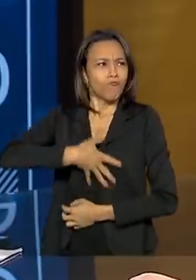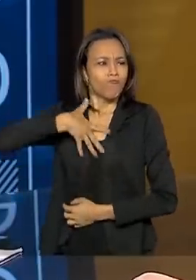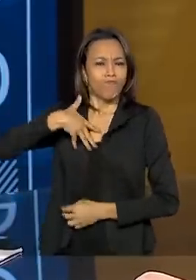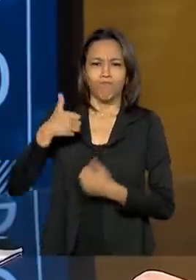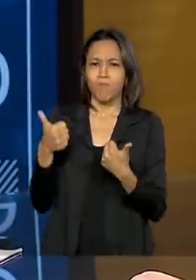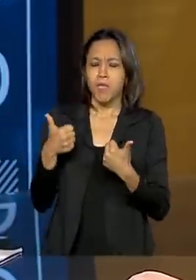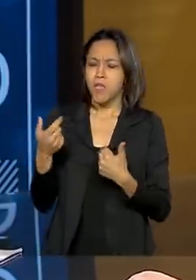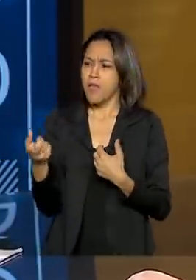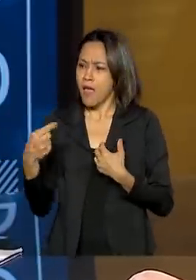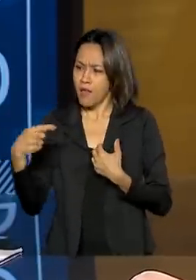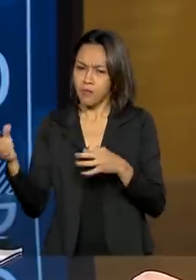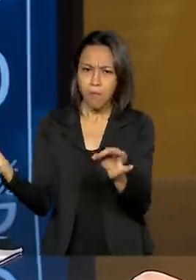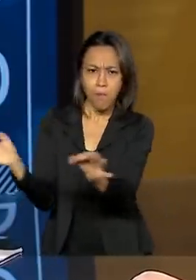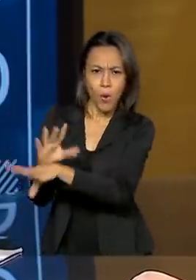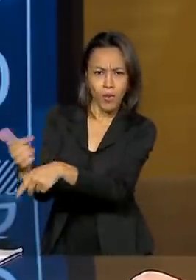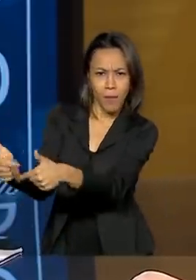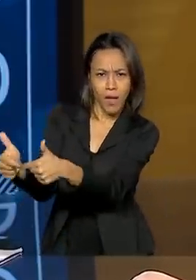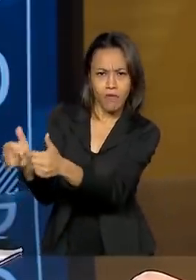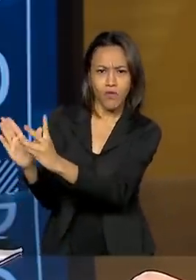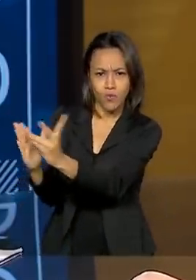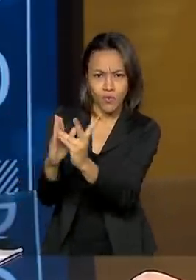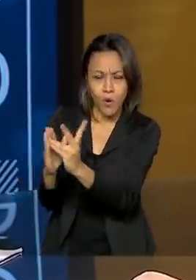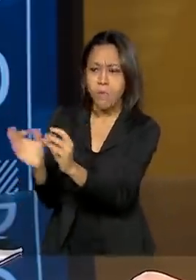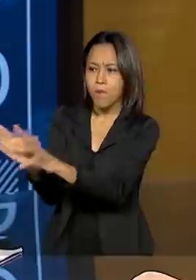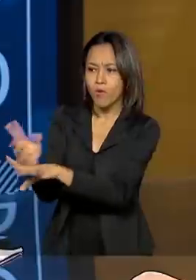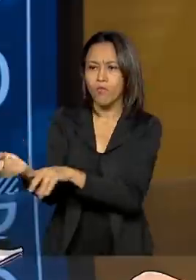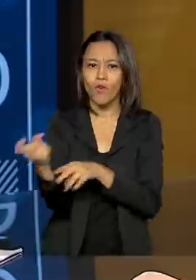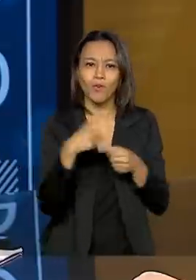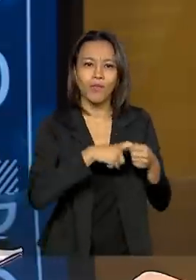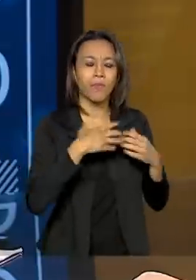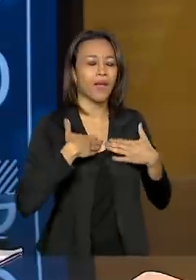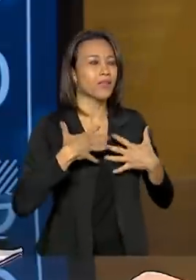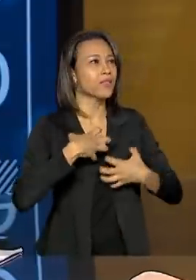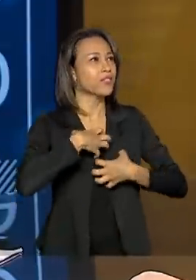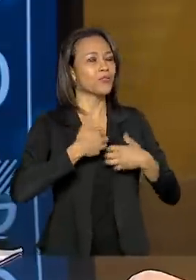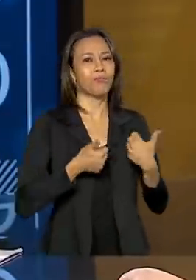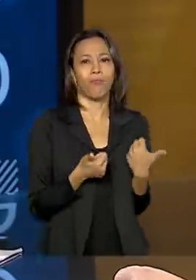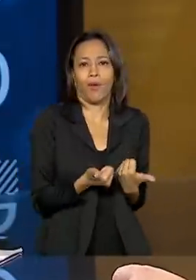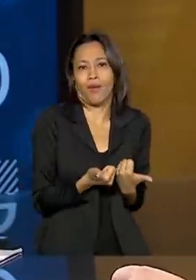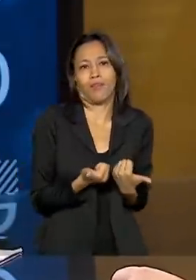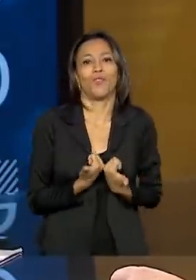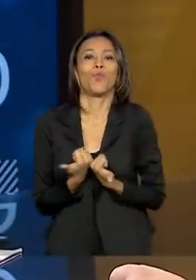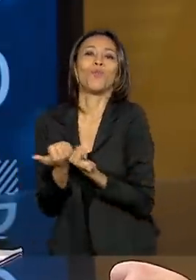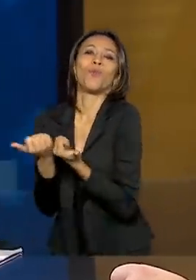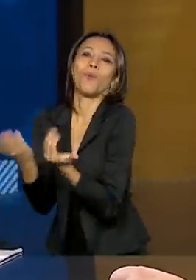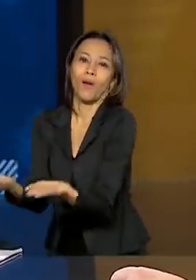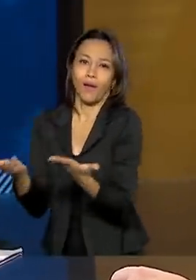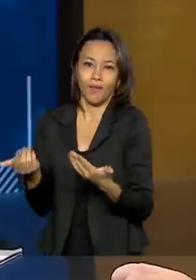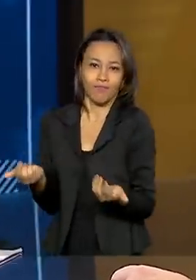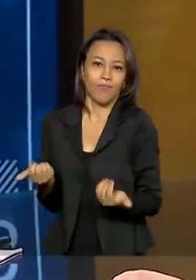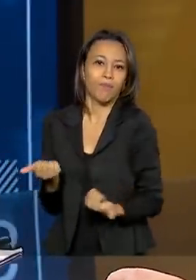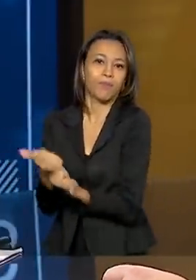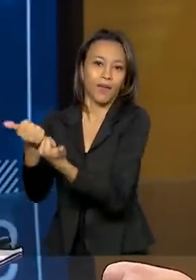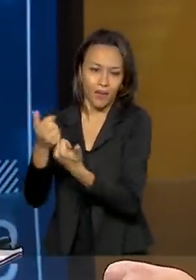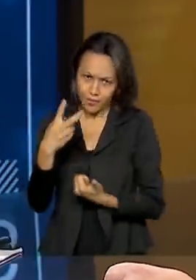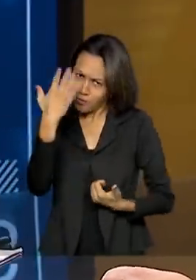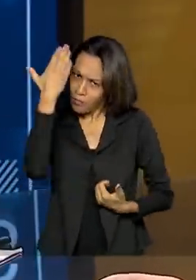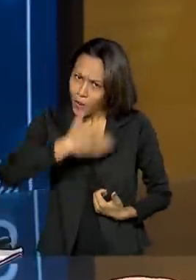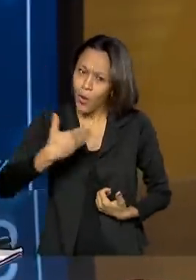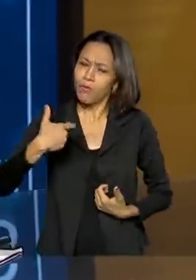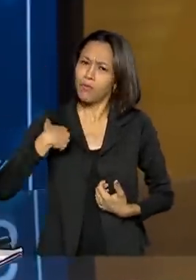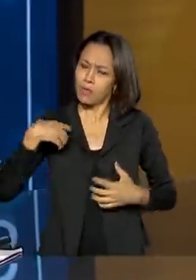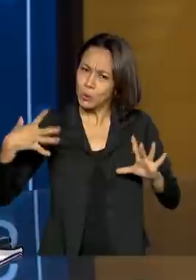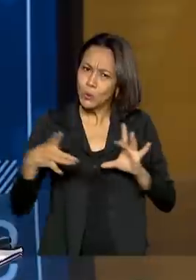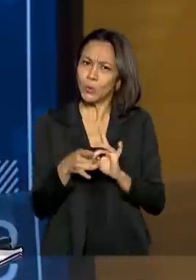elas voltavam para casa com muito mais do que tinham doado ali. Então, mostra também essa união de esforços